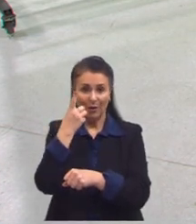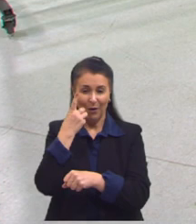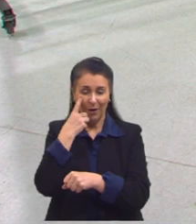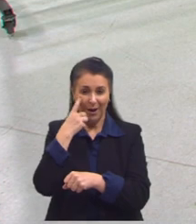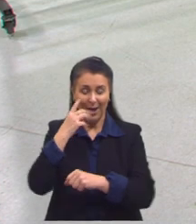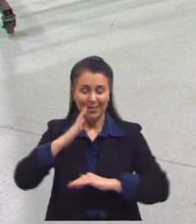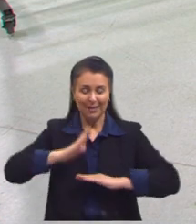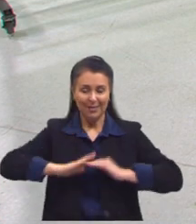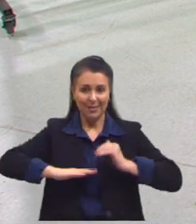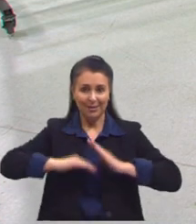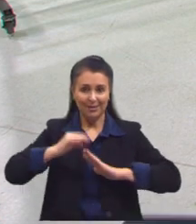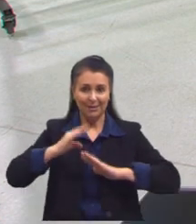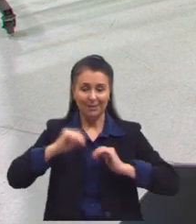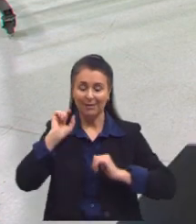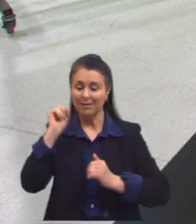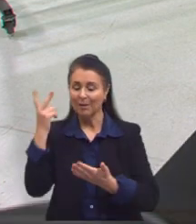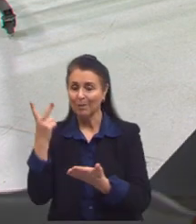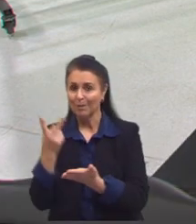que acontece.